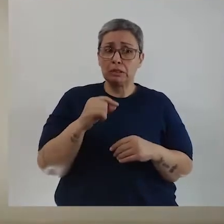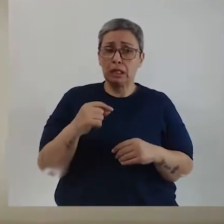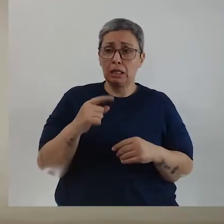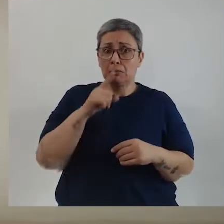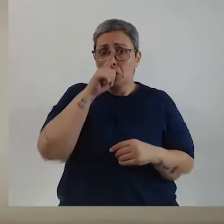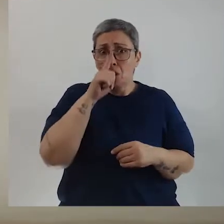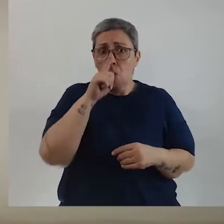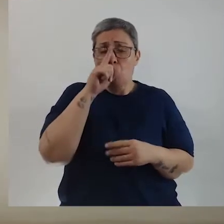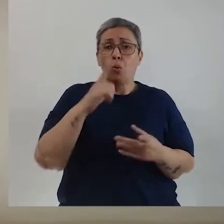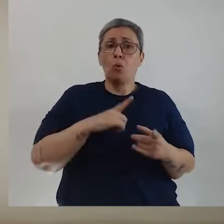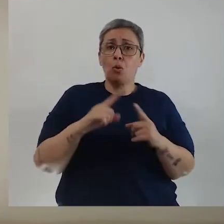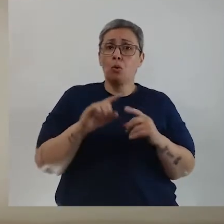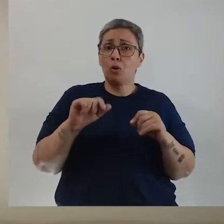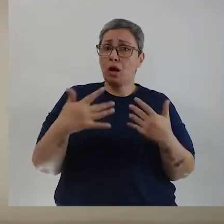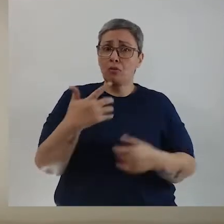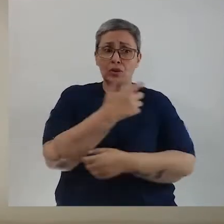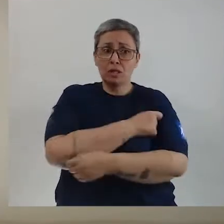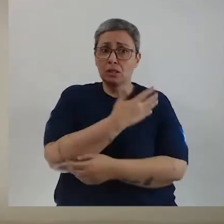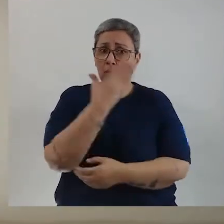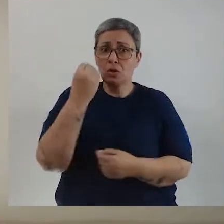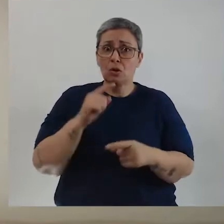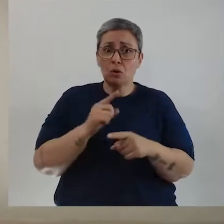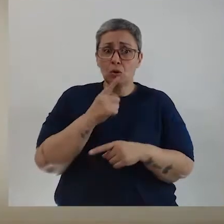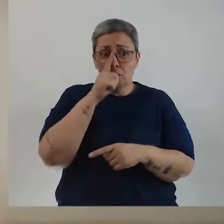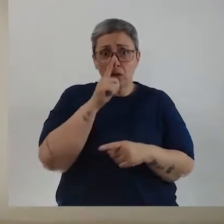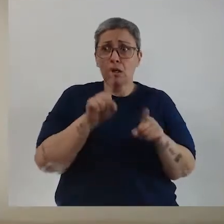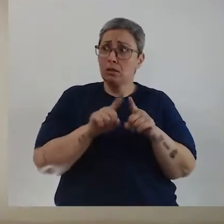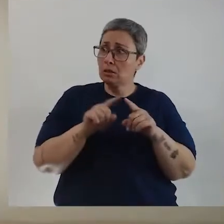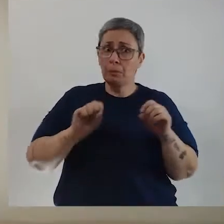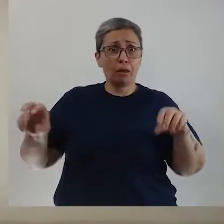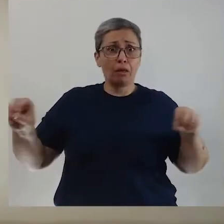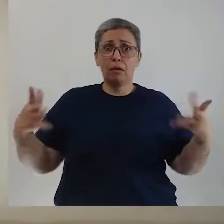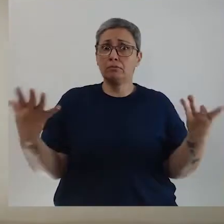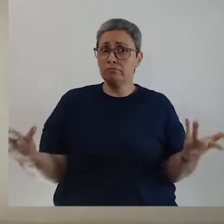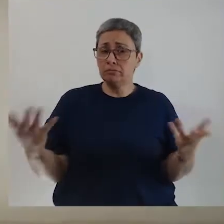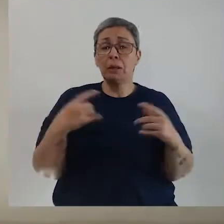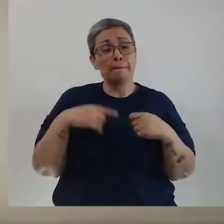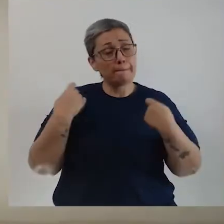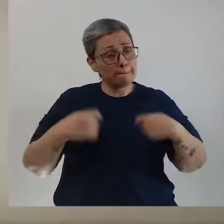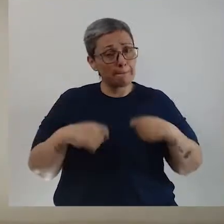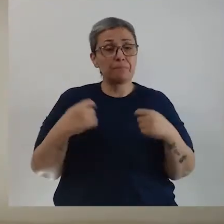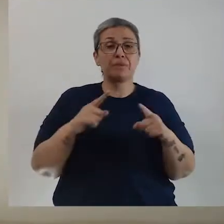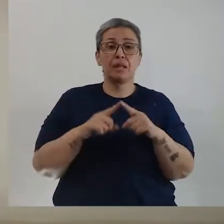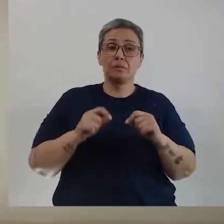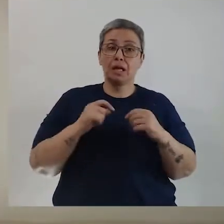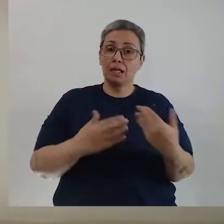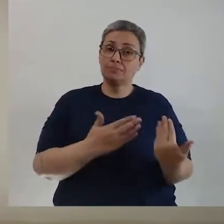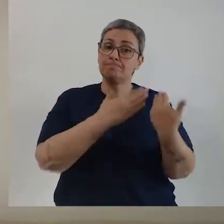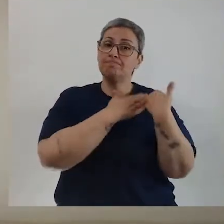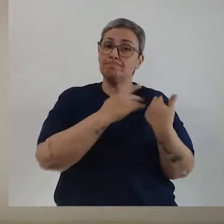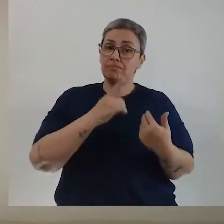que se coloca em risco, né? Quando você não toma, você se coloca em risco, coloca em risco também as outras pessoas. Então, é necessário